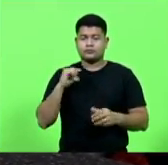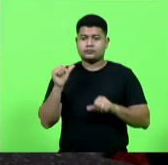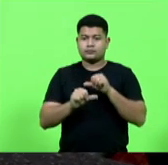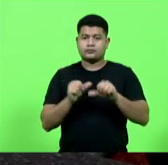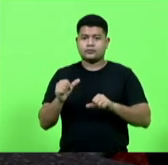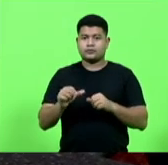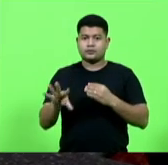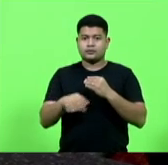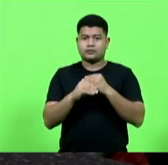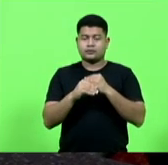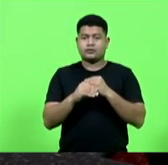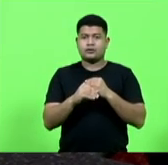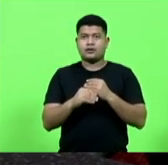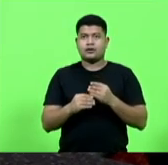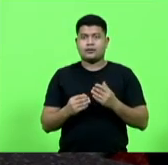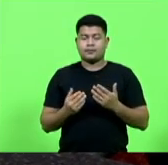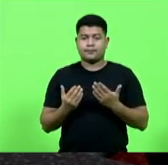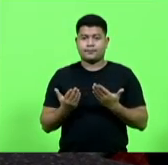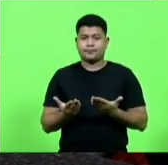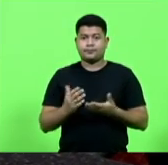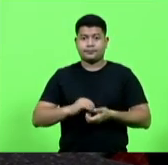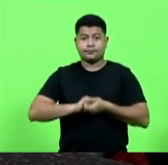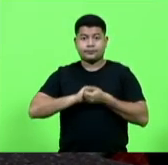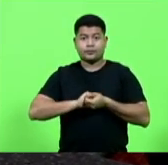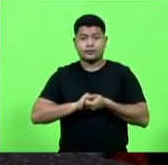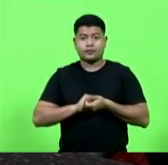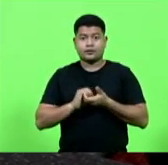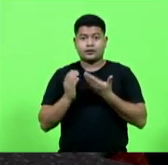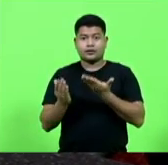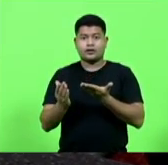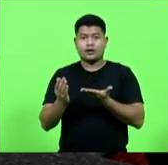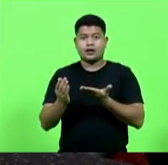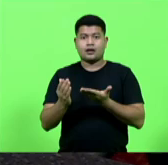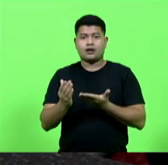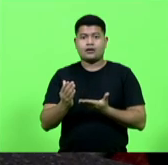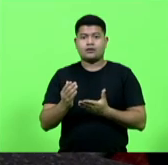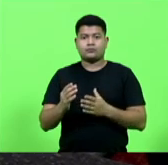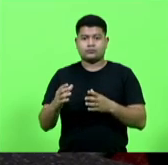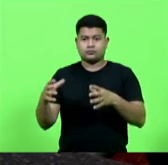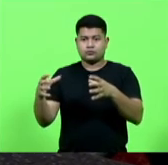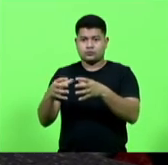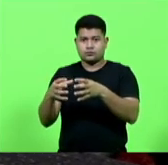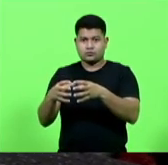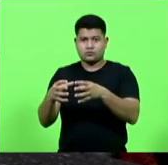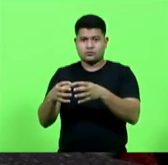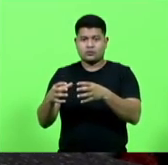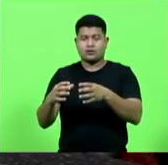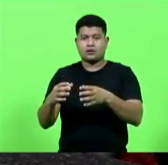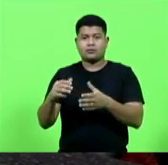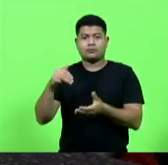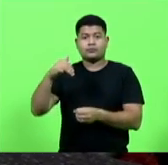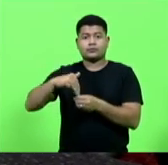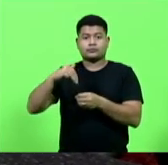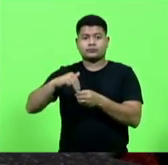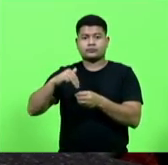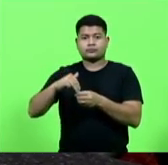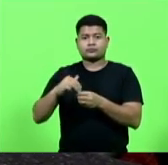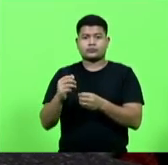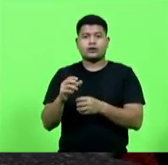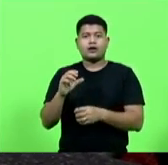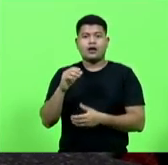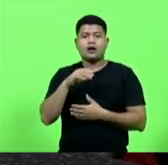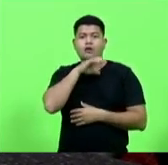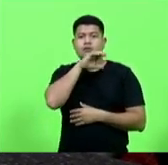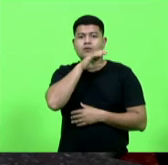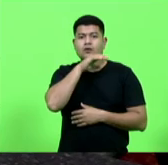emenda dele. Cumprimenta o Conservatório Municipal de Concórdia pelos 52 anos de fundação.